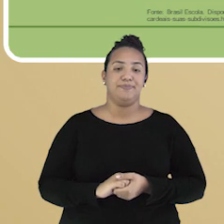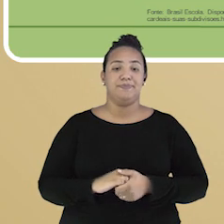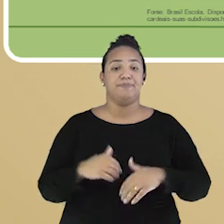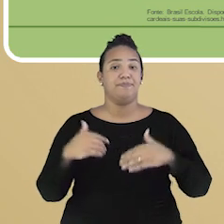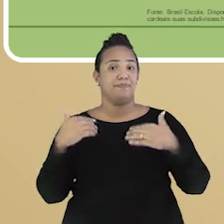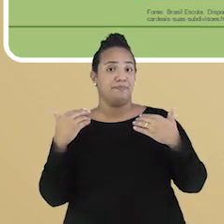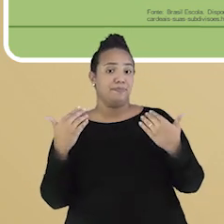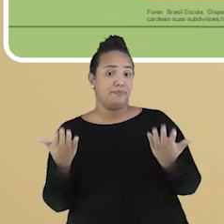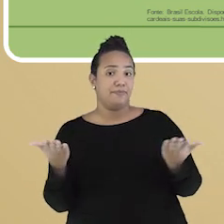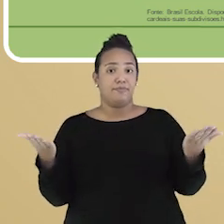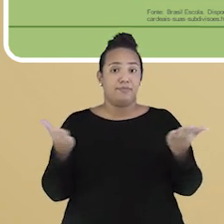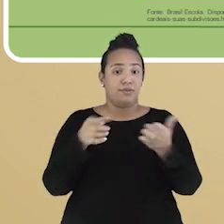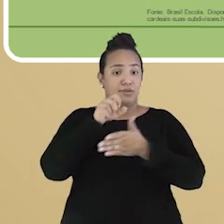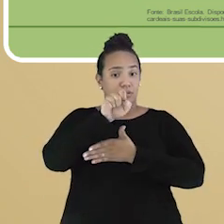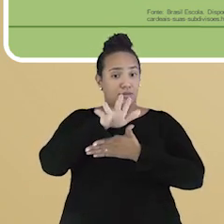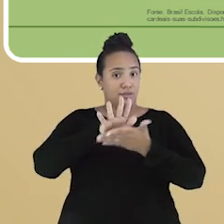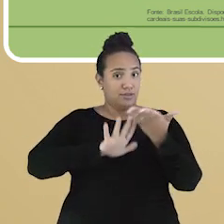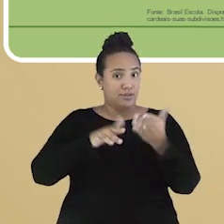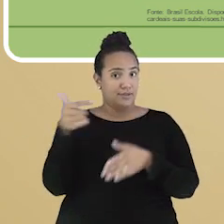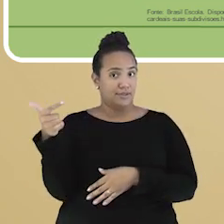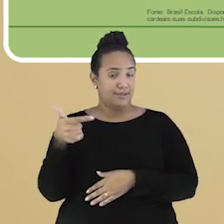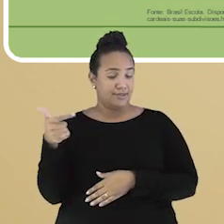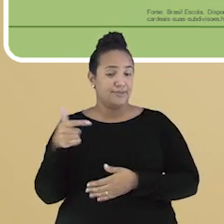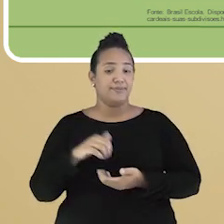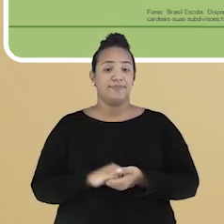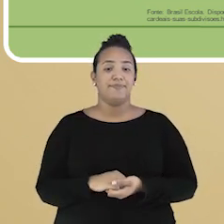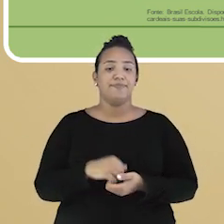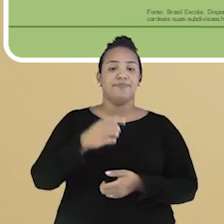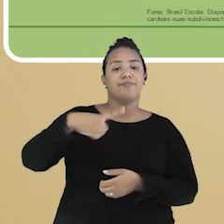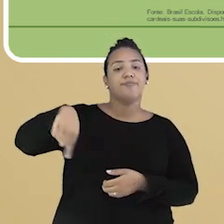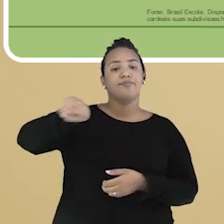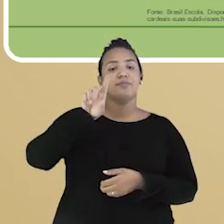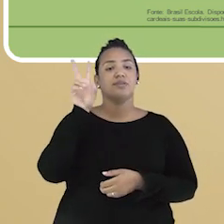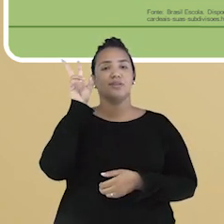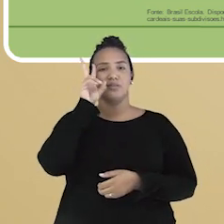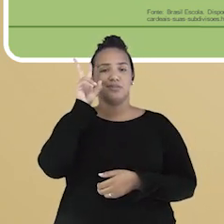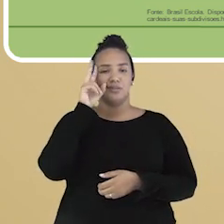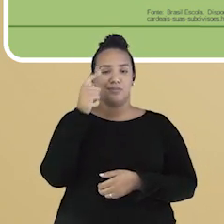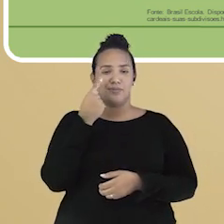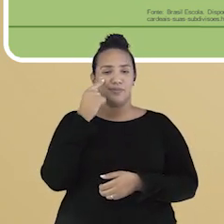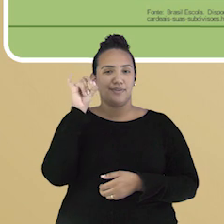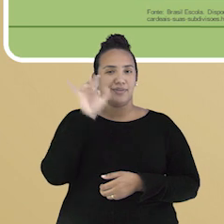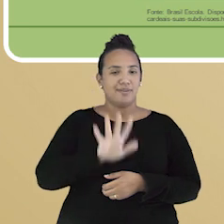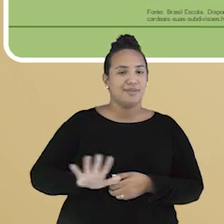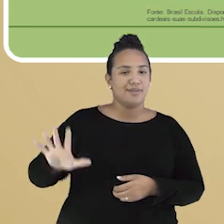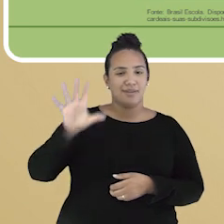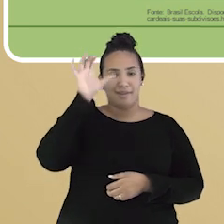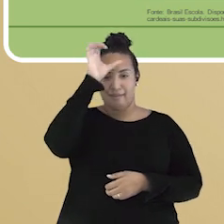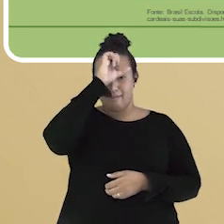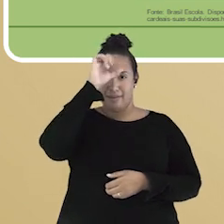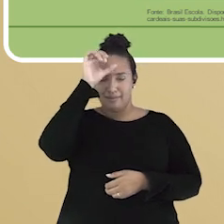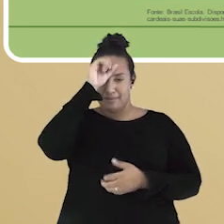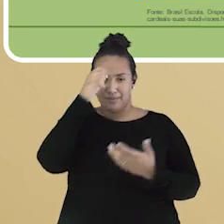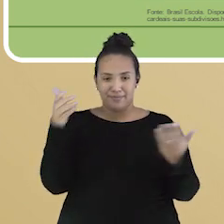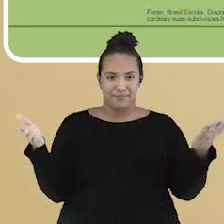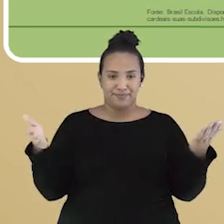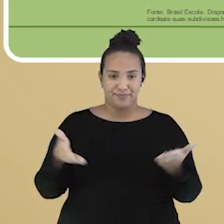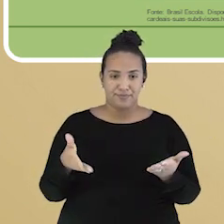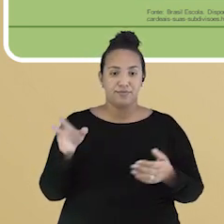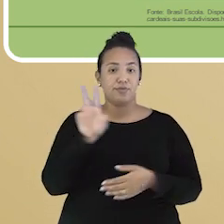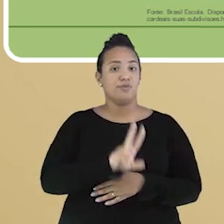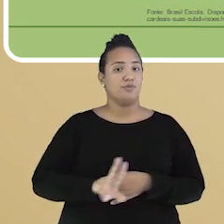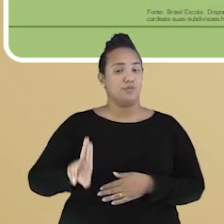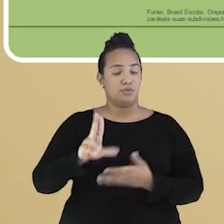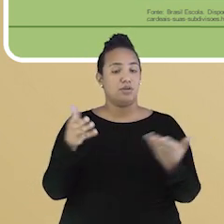Então, pessoal, vamos para mais uma atividade? Você se lembra da rosa dos ventos que nós vimos na nossa aula de hoje?